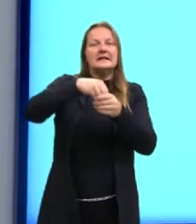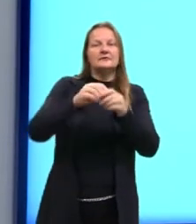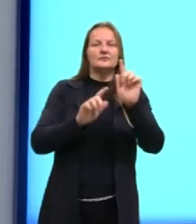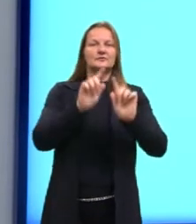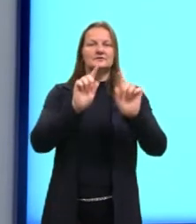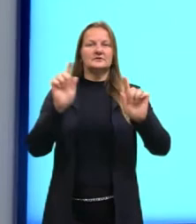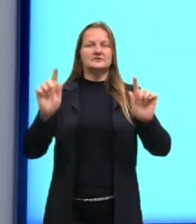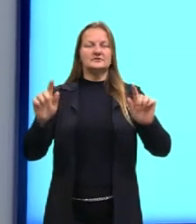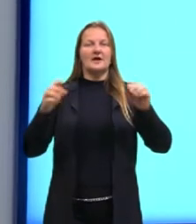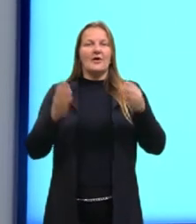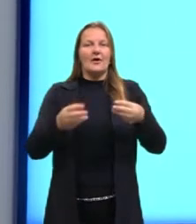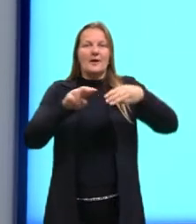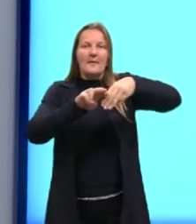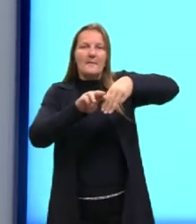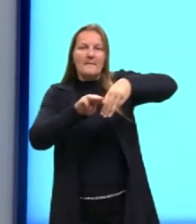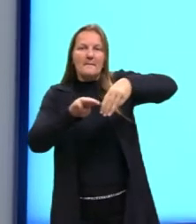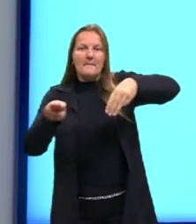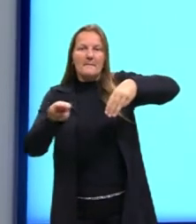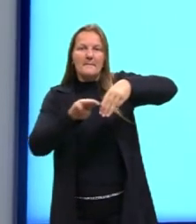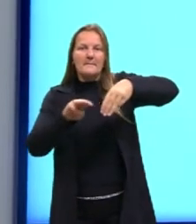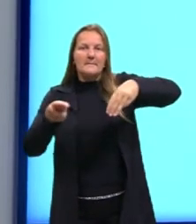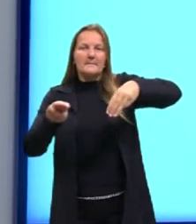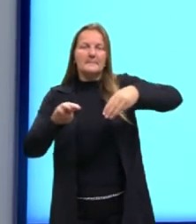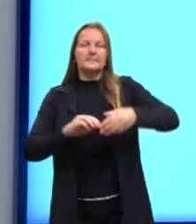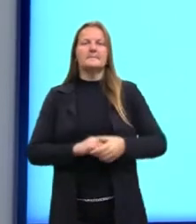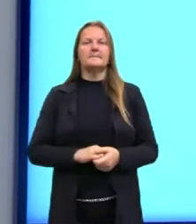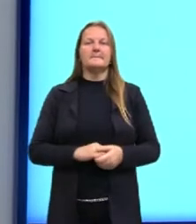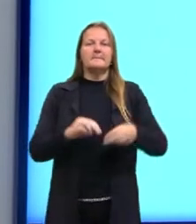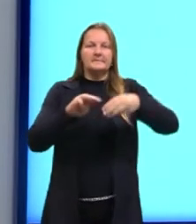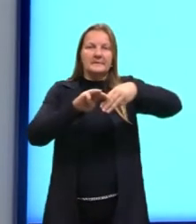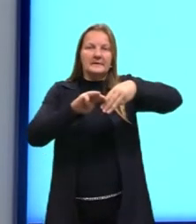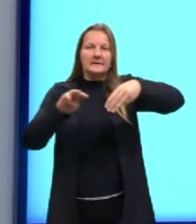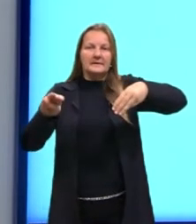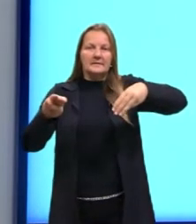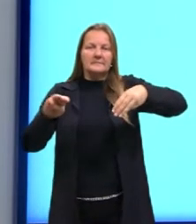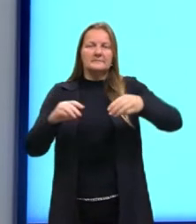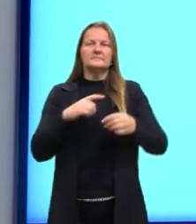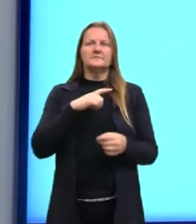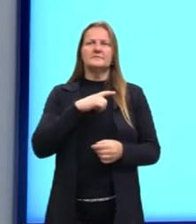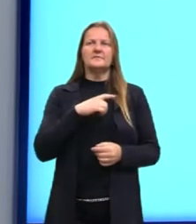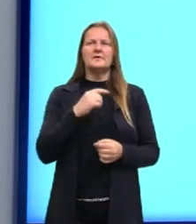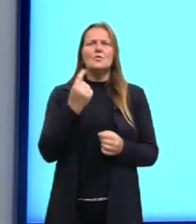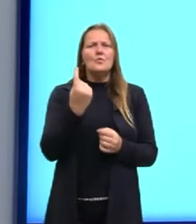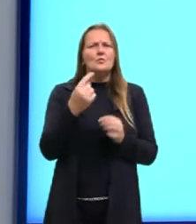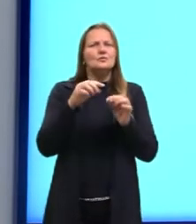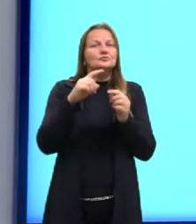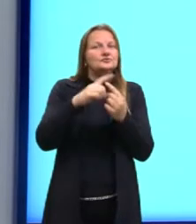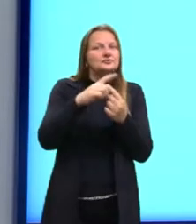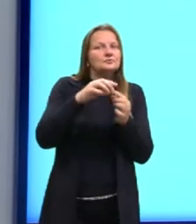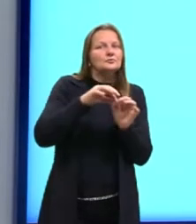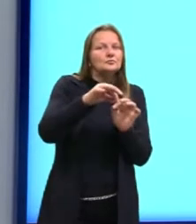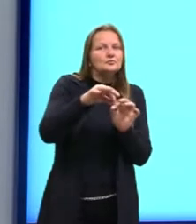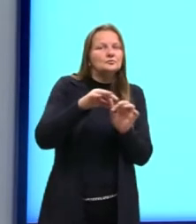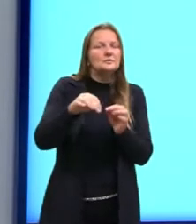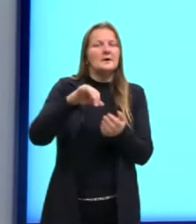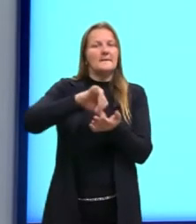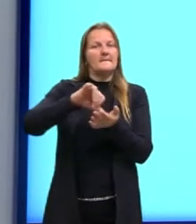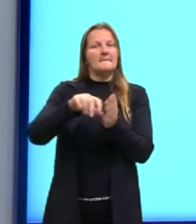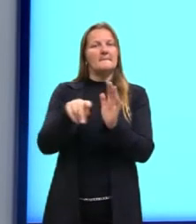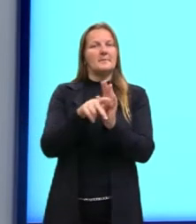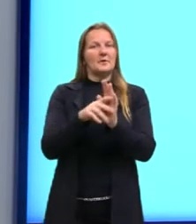vamos entender um pouquinho melhor, então. A média aritmética é uma das medidas de tendência central